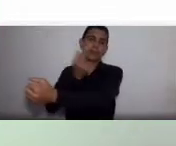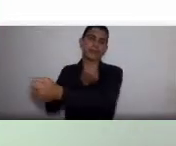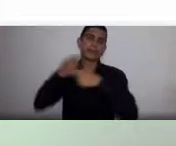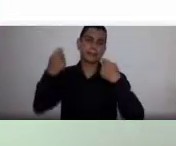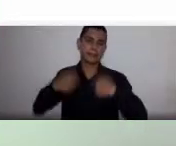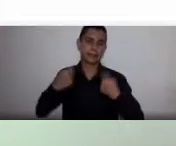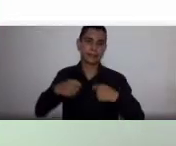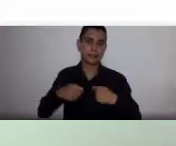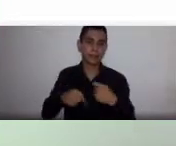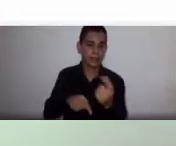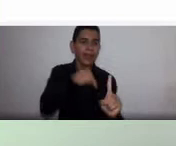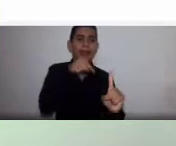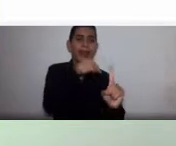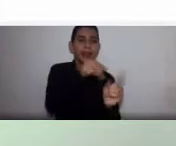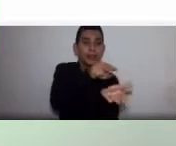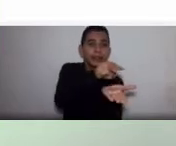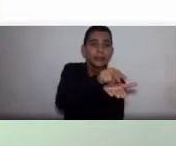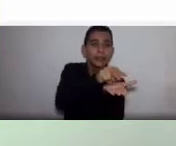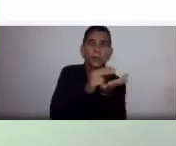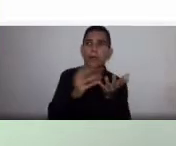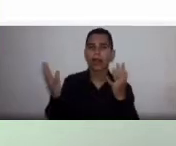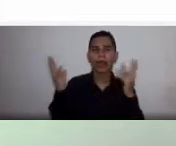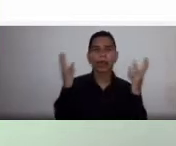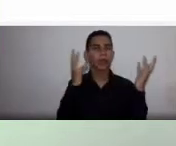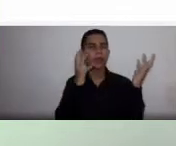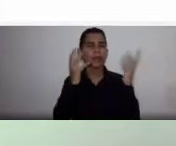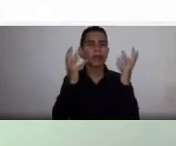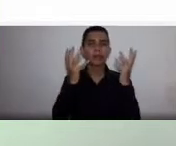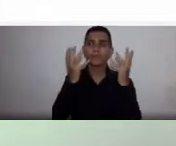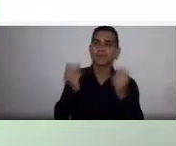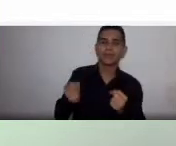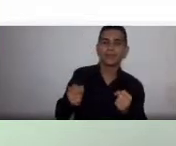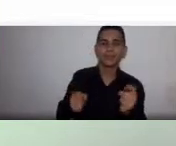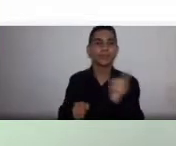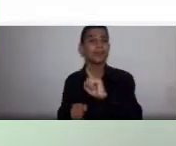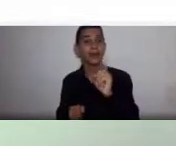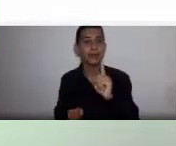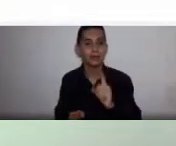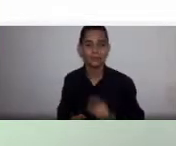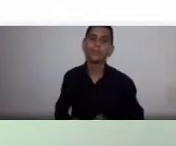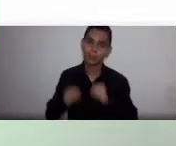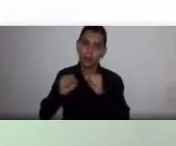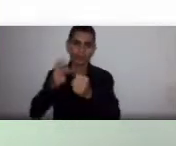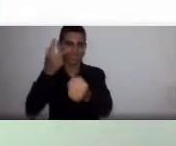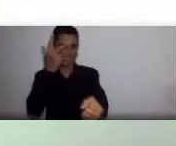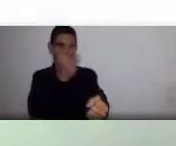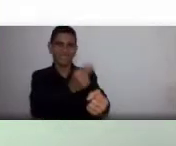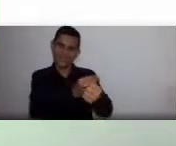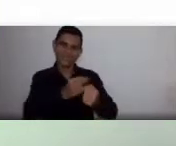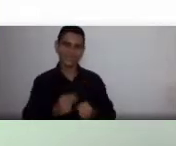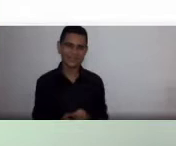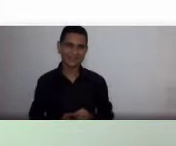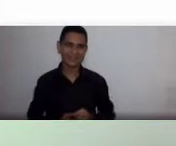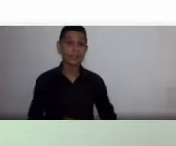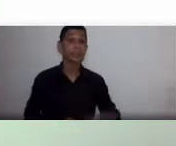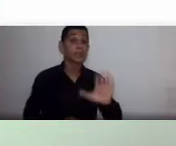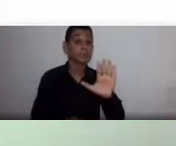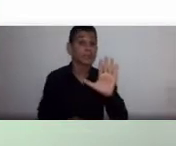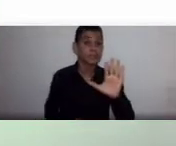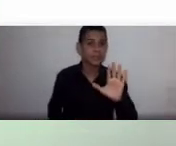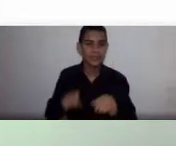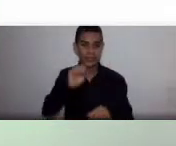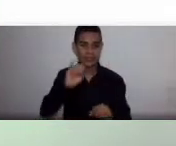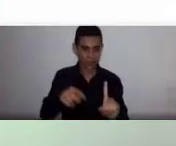paciente que não tem objeção a esse tipo de tratamento. Só que, no entanto, mesmo os pacientes que não têm